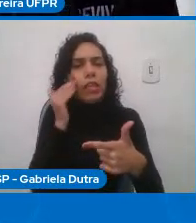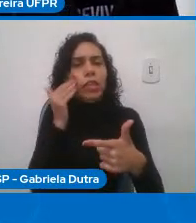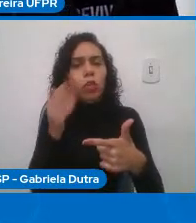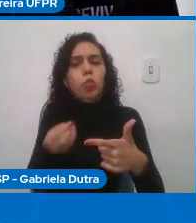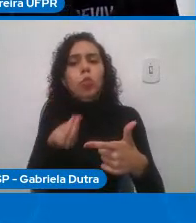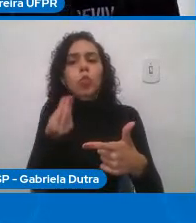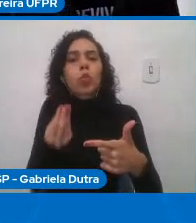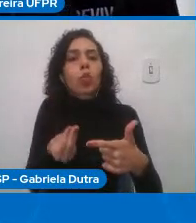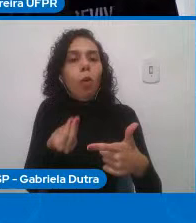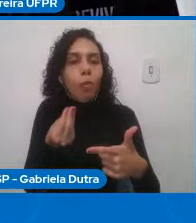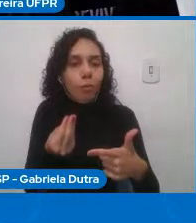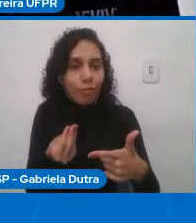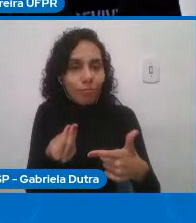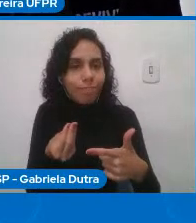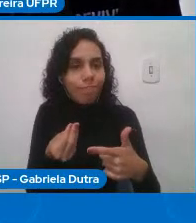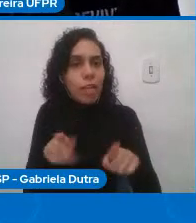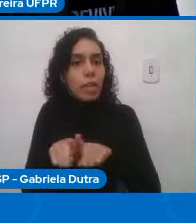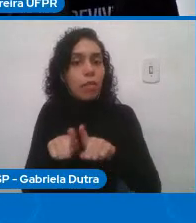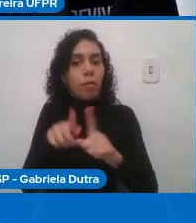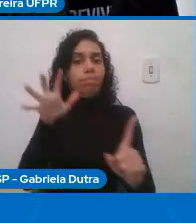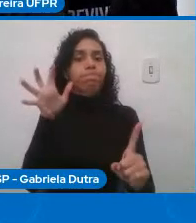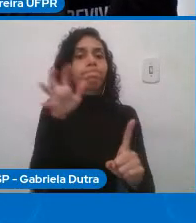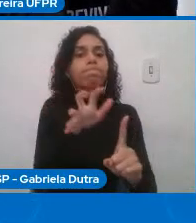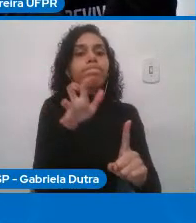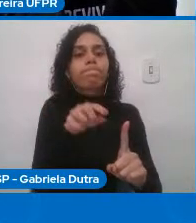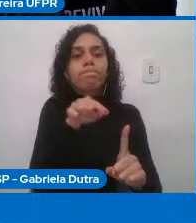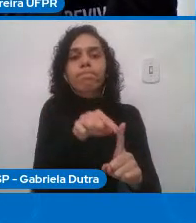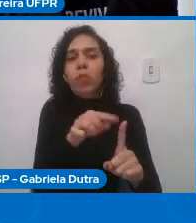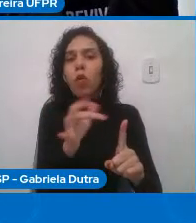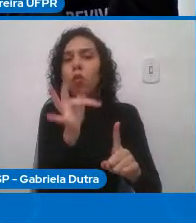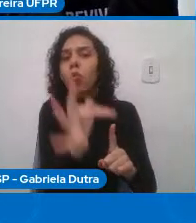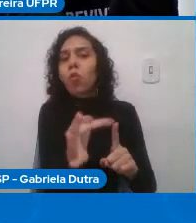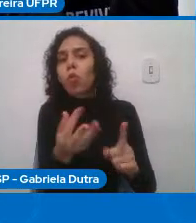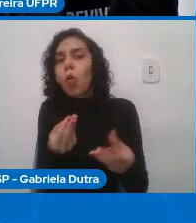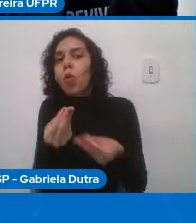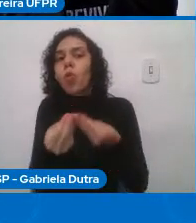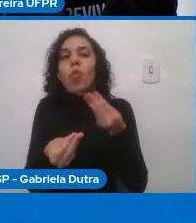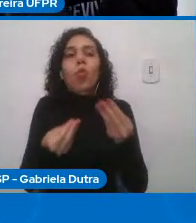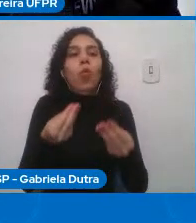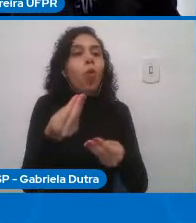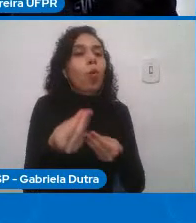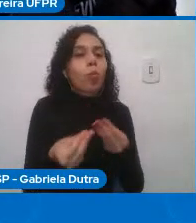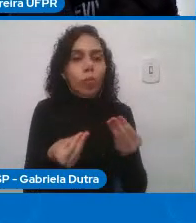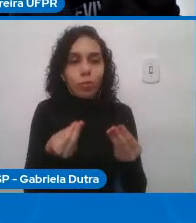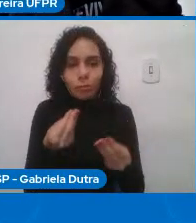consequências dessa solução que está sendo desenvolvida